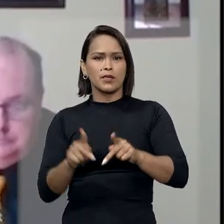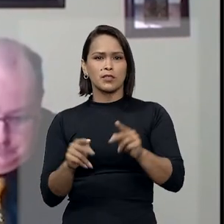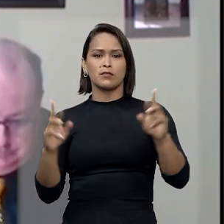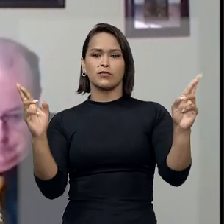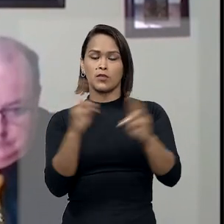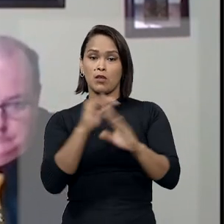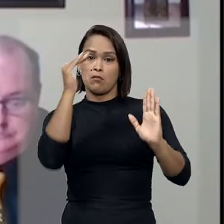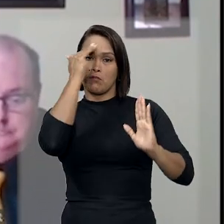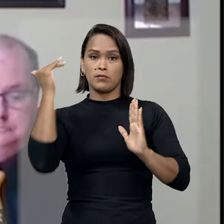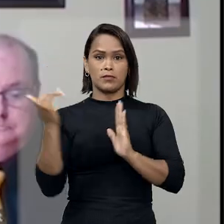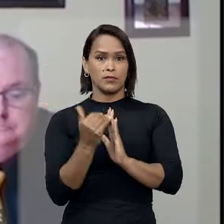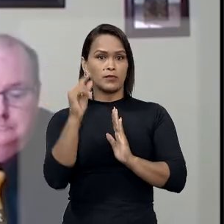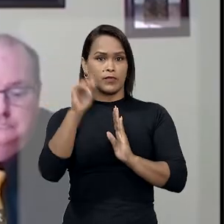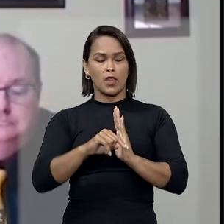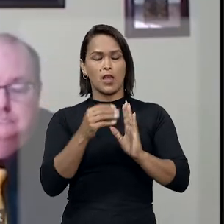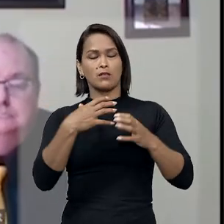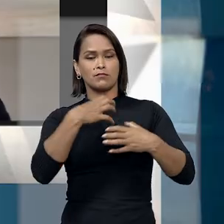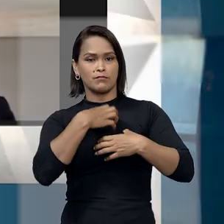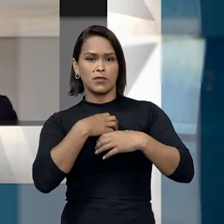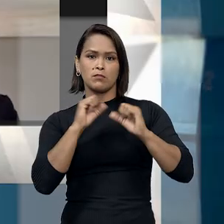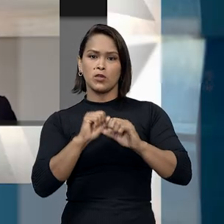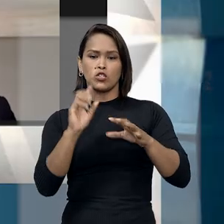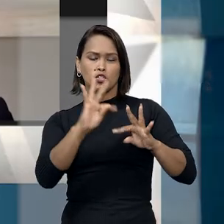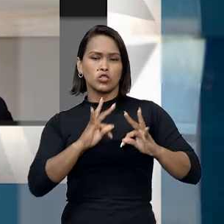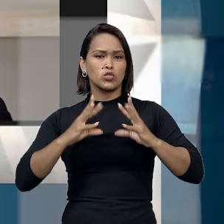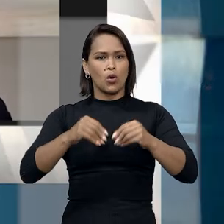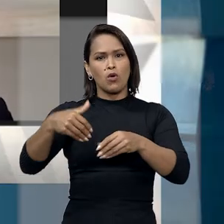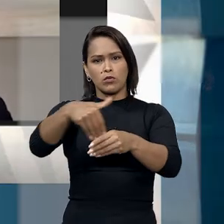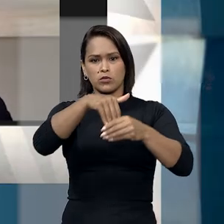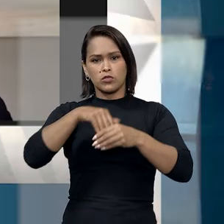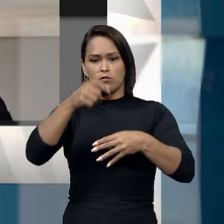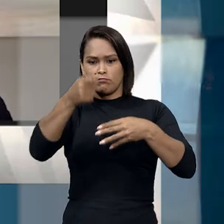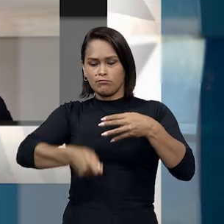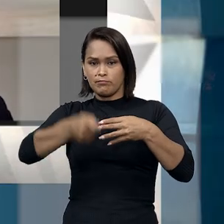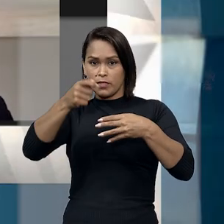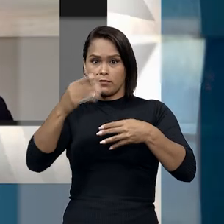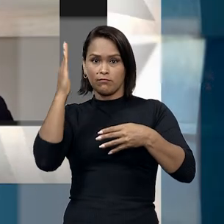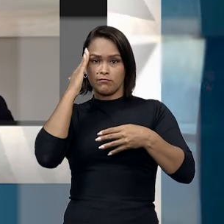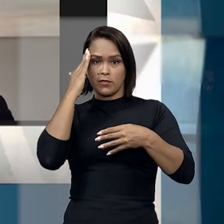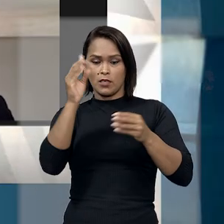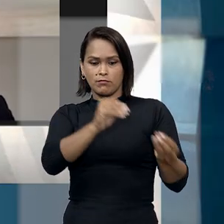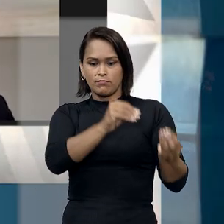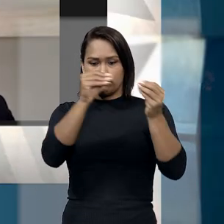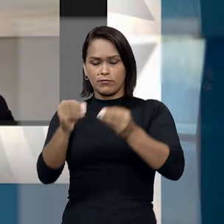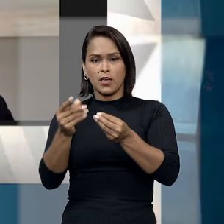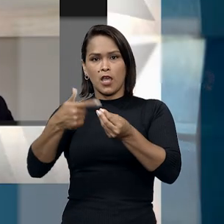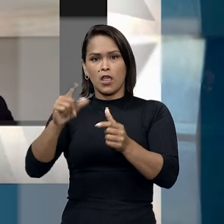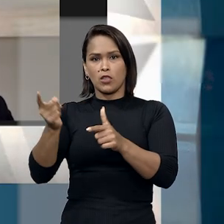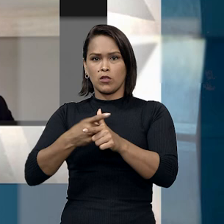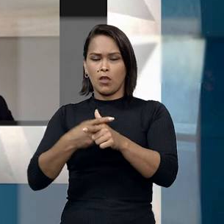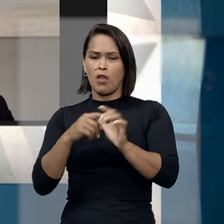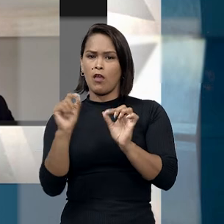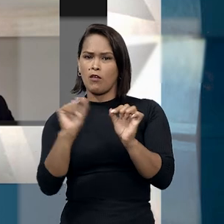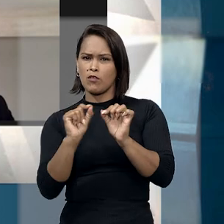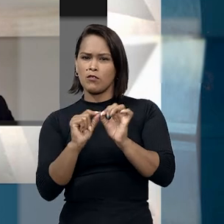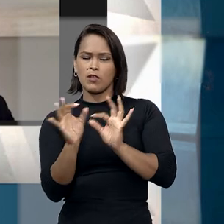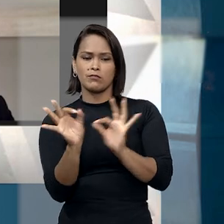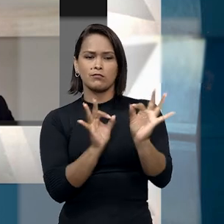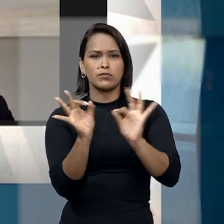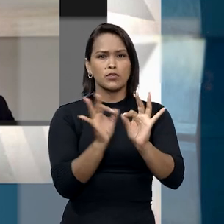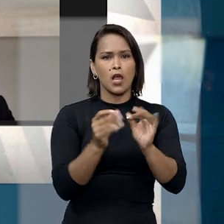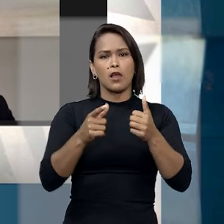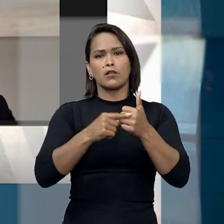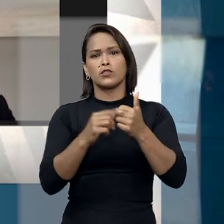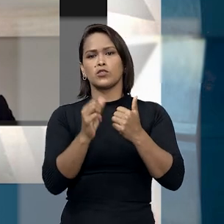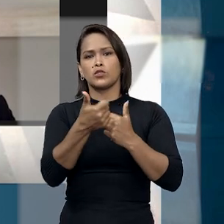obrigacional. Desta forma, por unanimidade, a terceira turma entendeu que a transferência do débito foi feita nos moldes previstos pelo